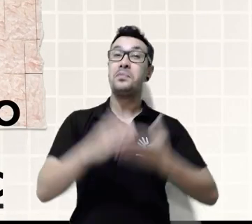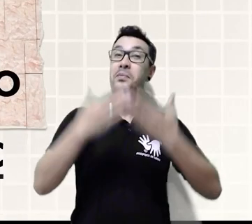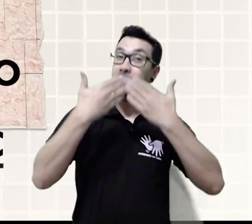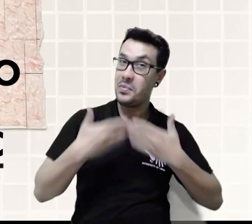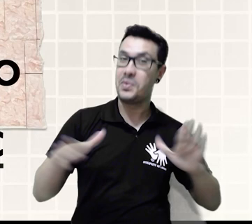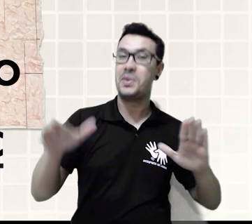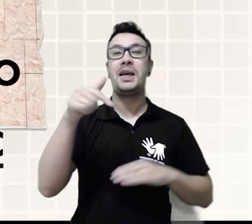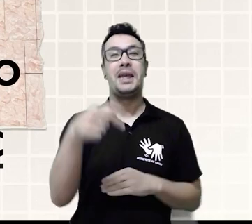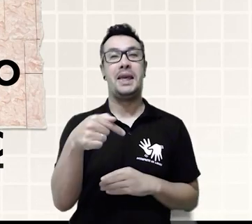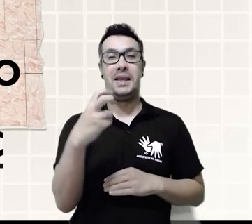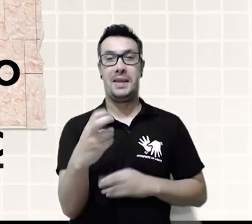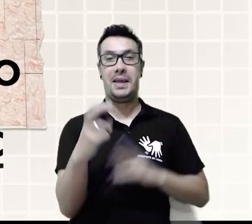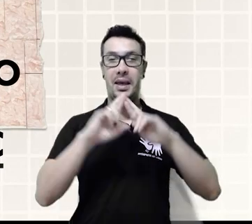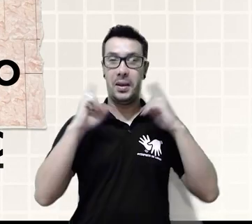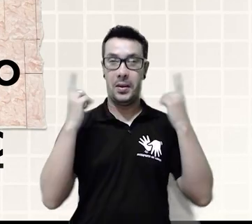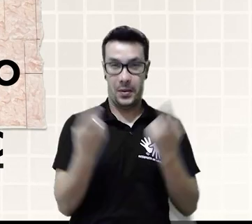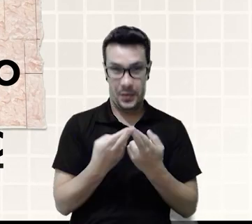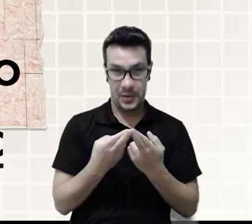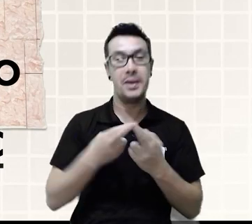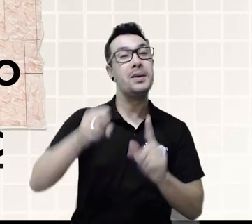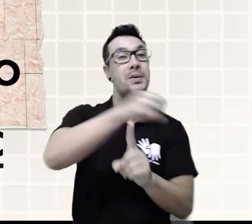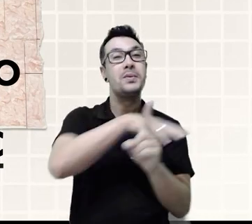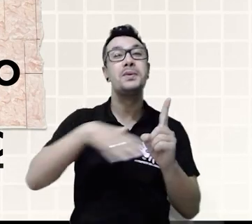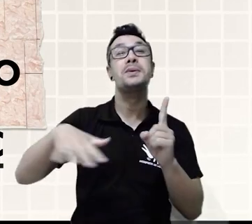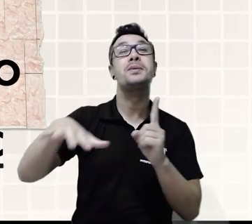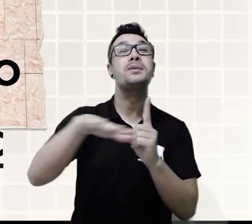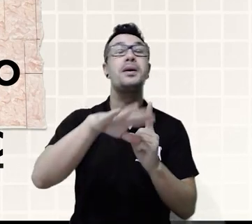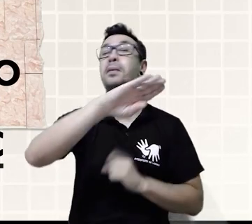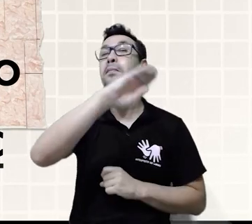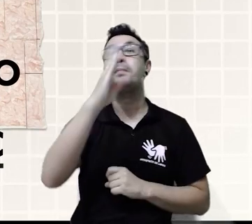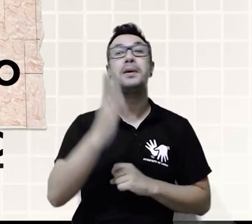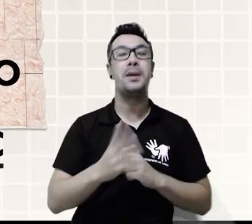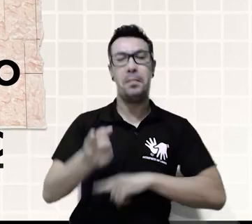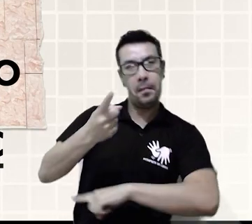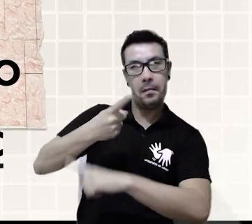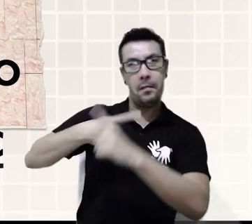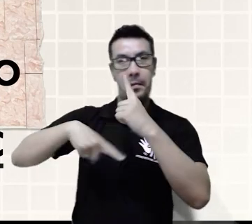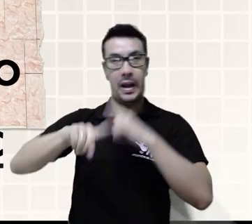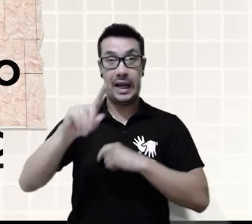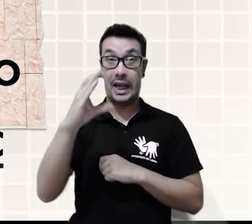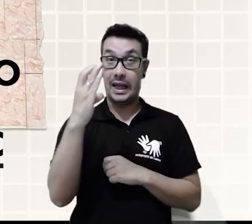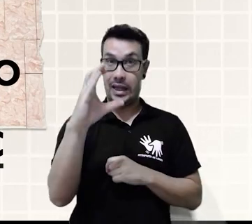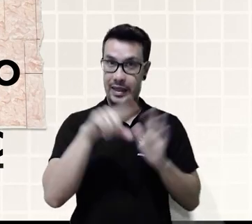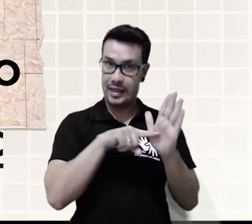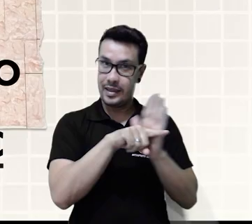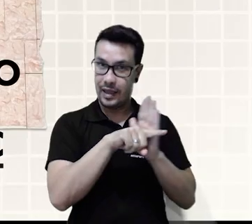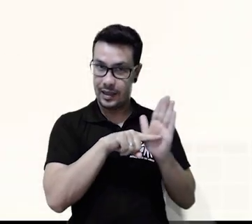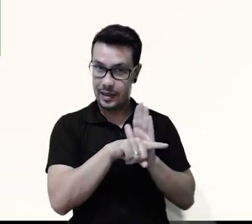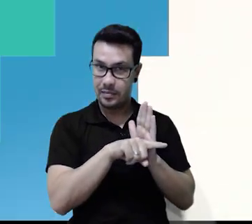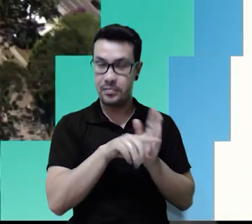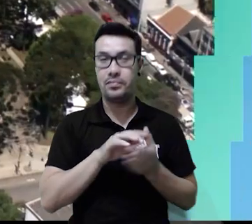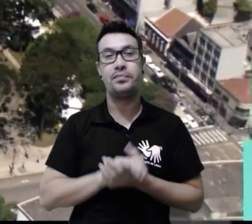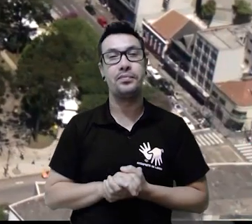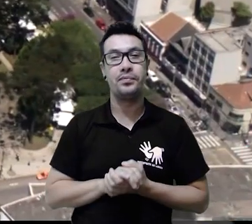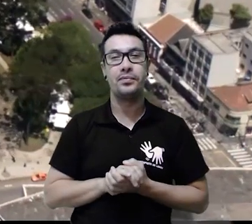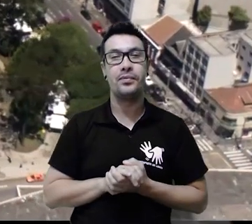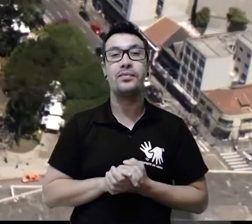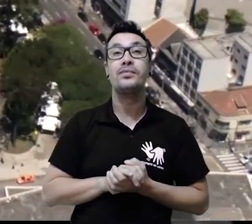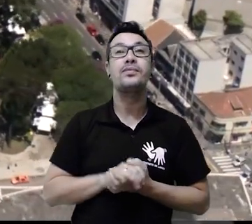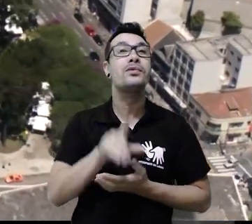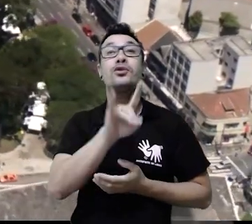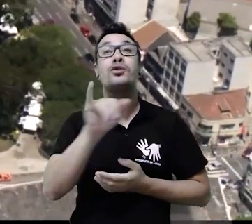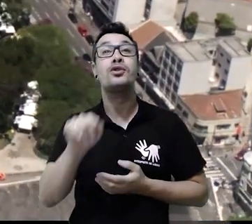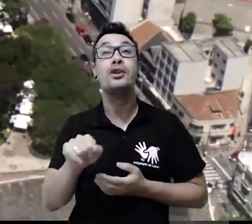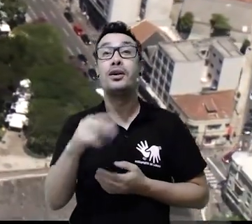Bem aí a 75ª edição da Reunião Anual da Sociedade Brasileira para o Progresso da Ciência. Ela vai